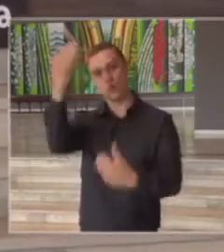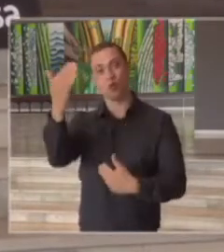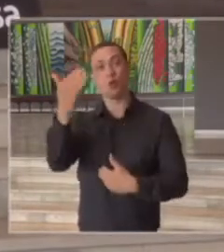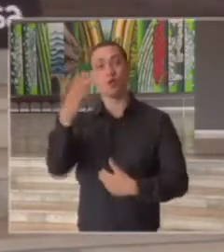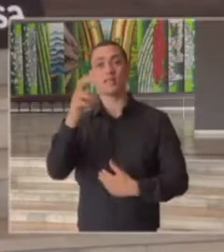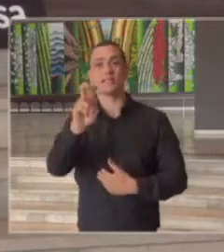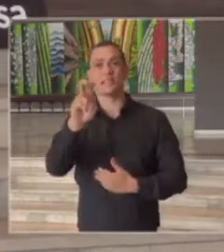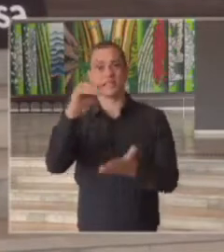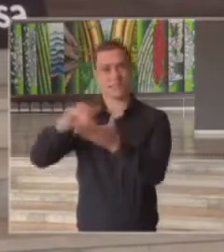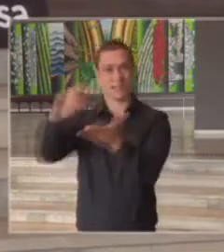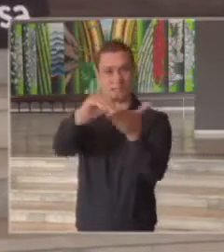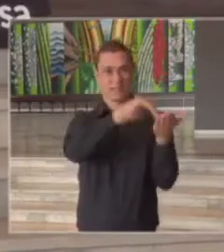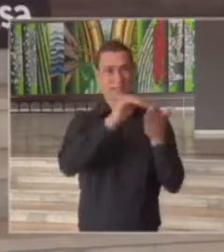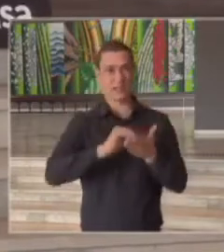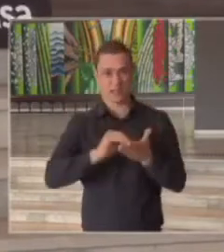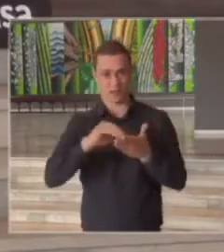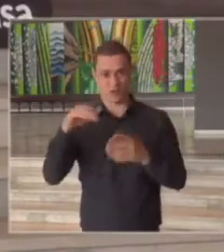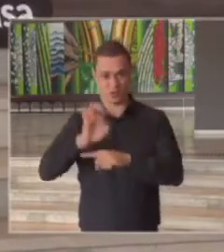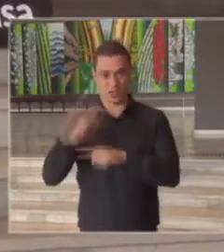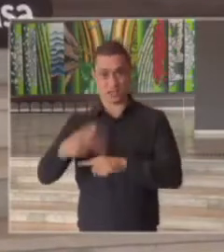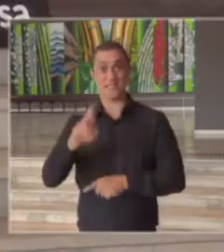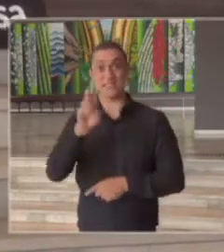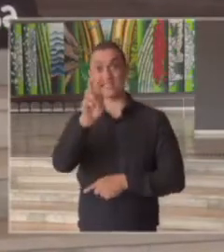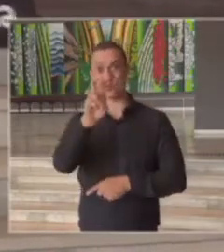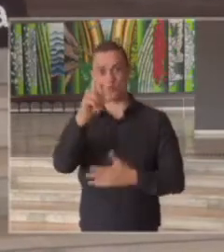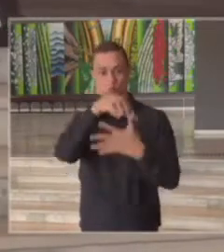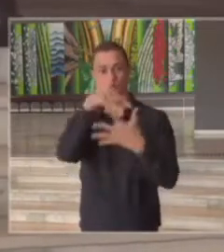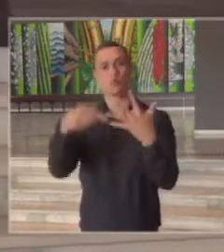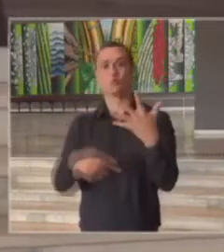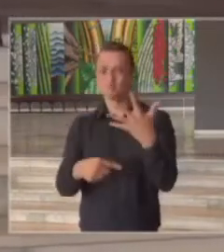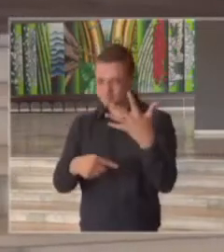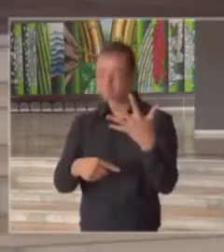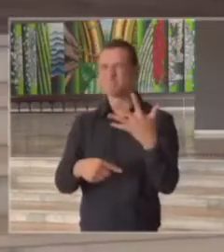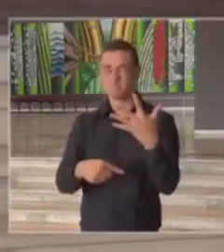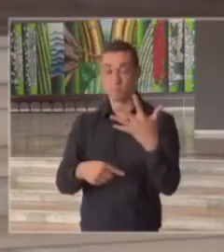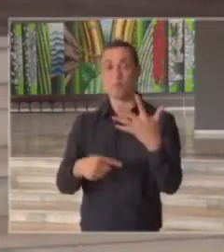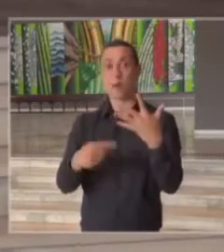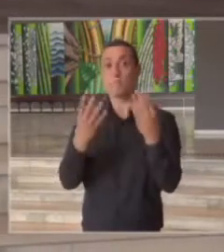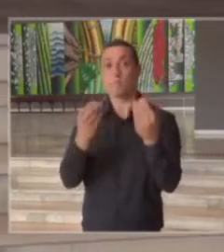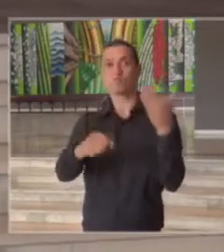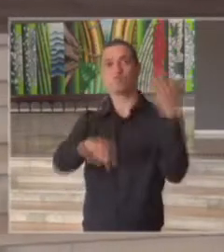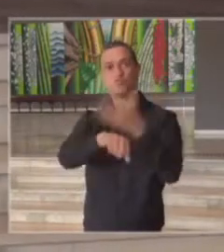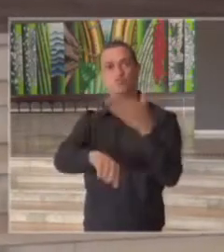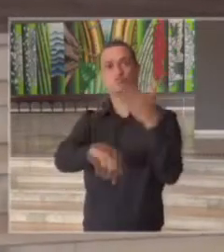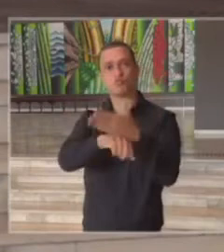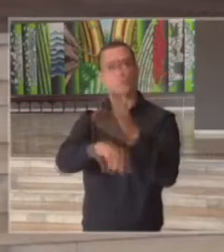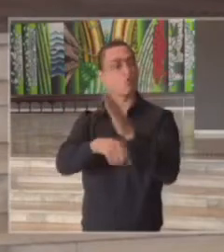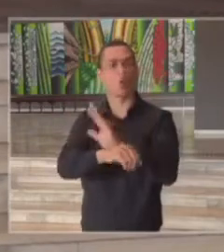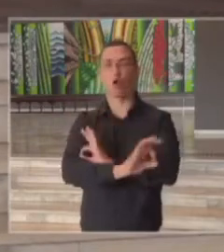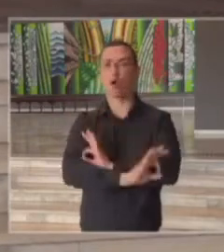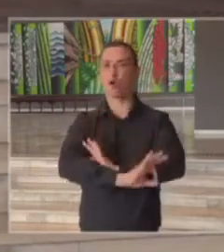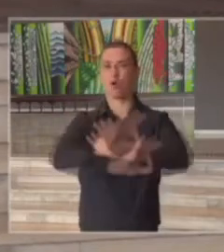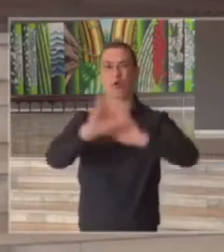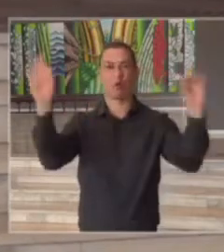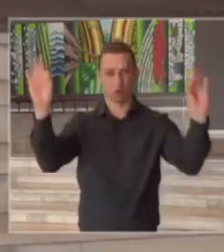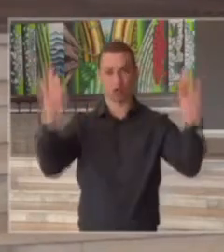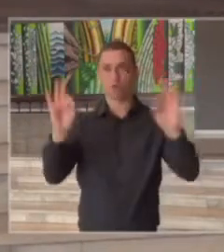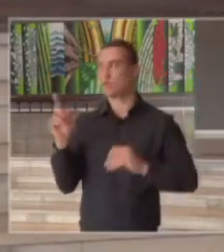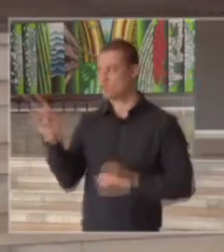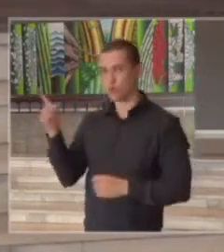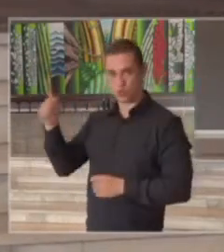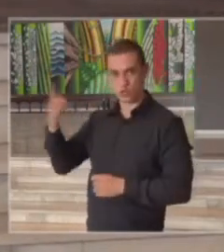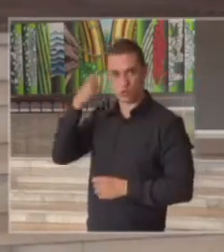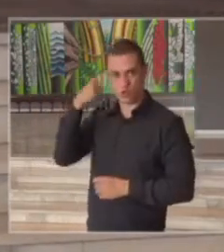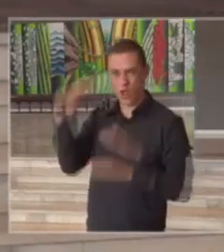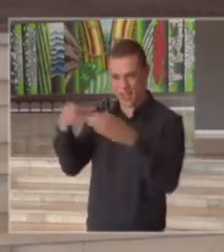cinco secretárias do estado que tiveram participação brilhante o senhor tem uma equipe de